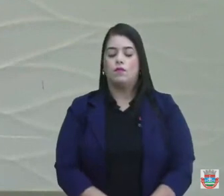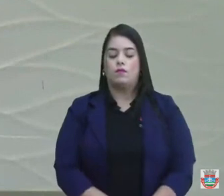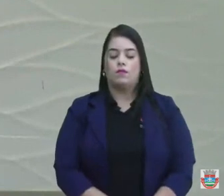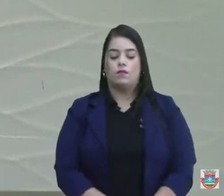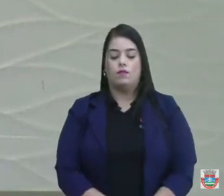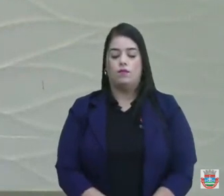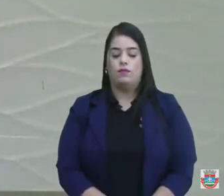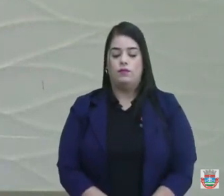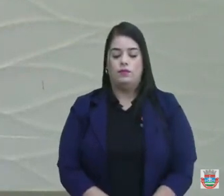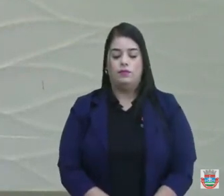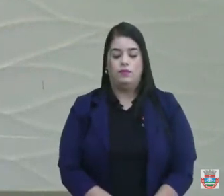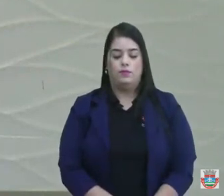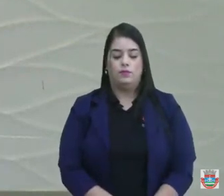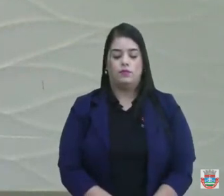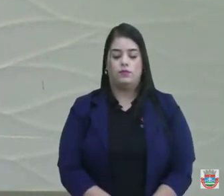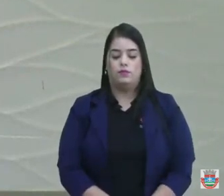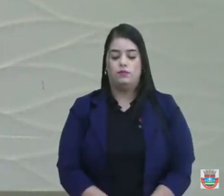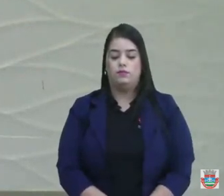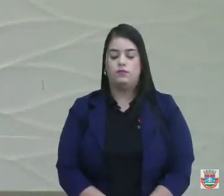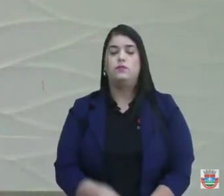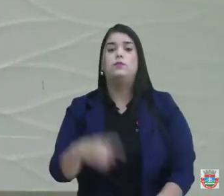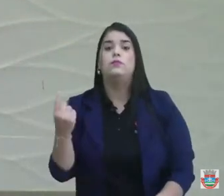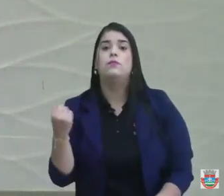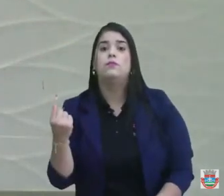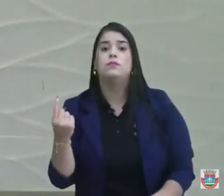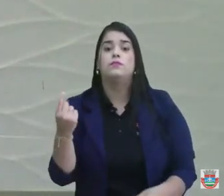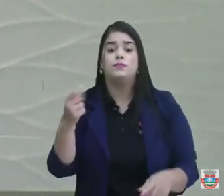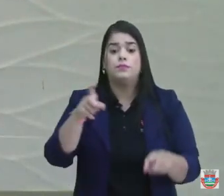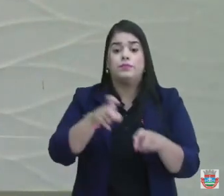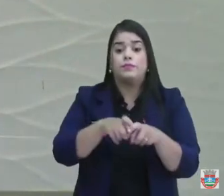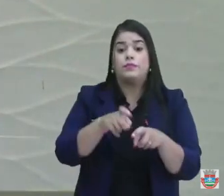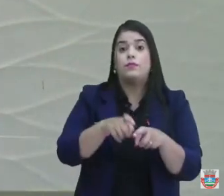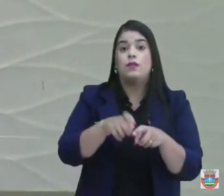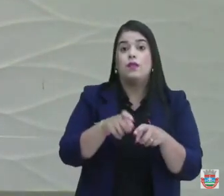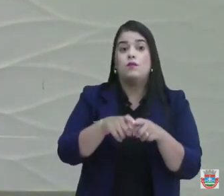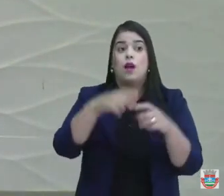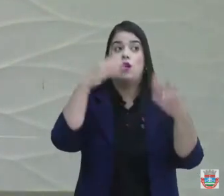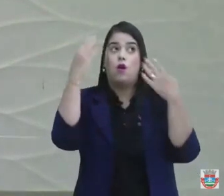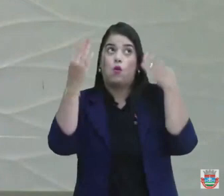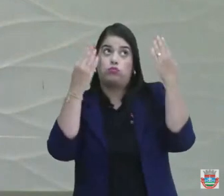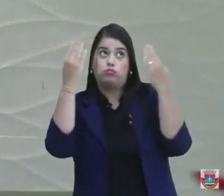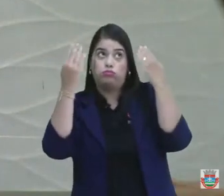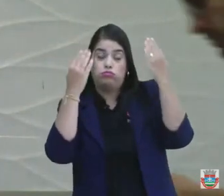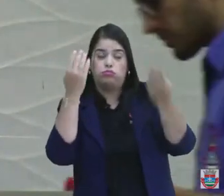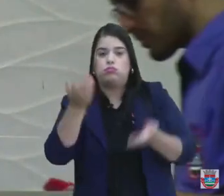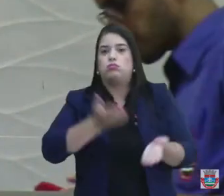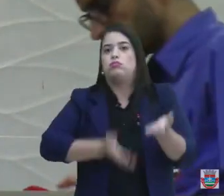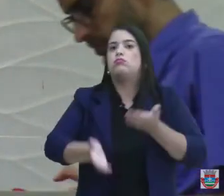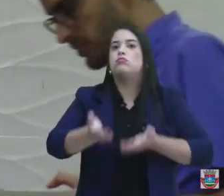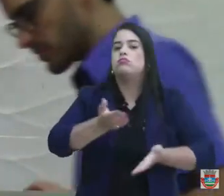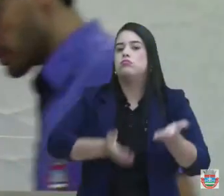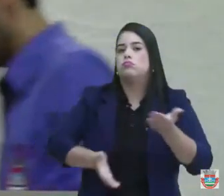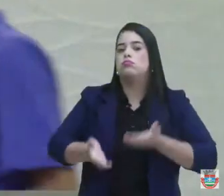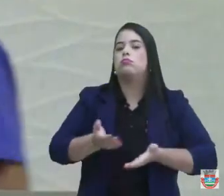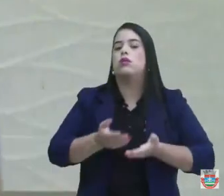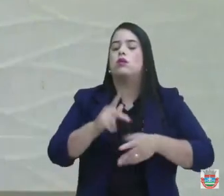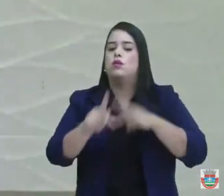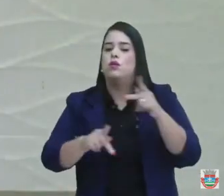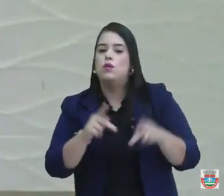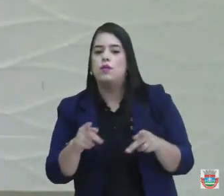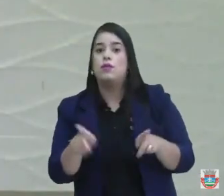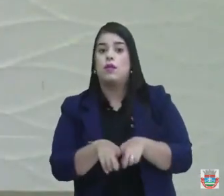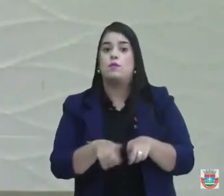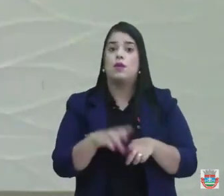Então, deixamos o método, acolhe de saúde mental, psiquiatra atendendo o povo de São Bento, o CAIPD,